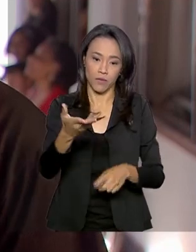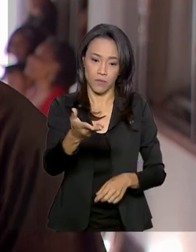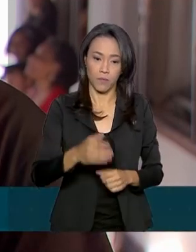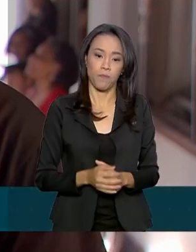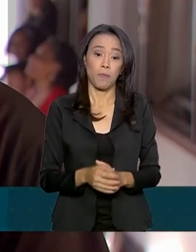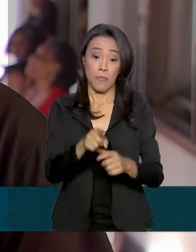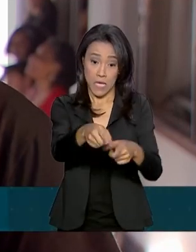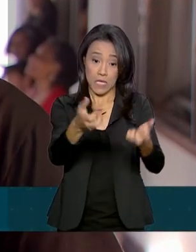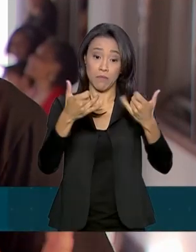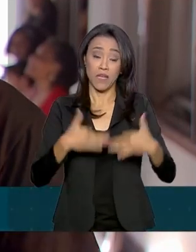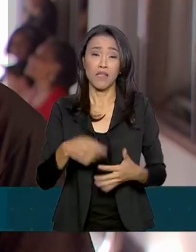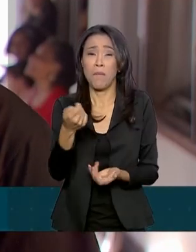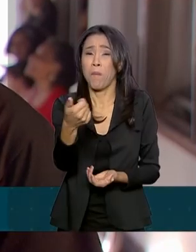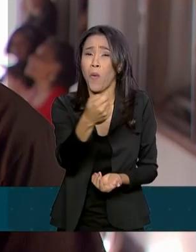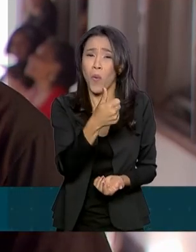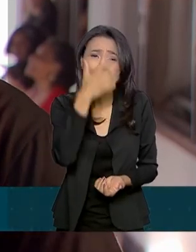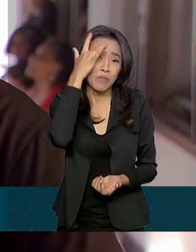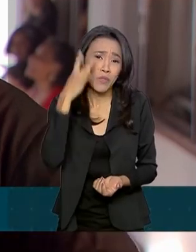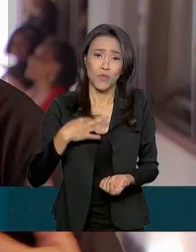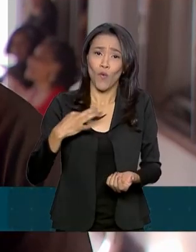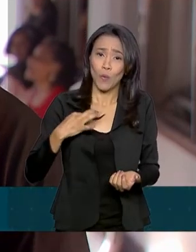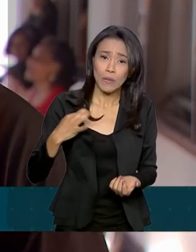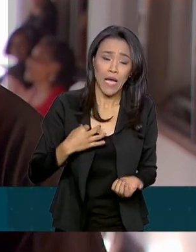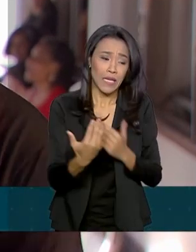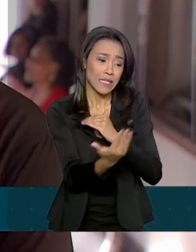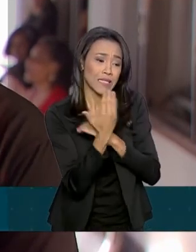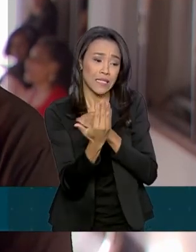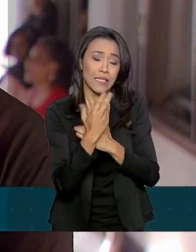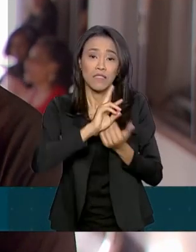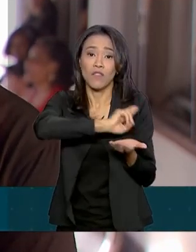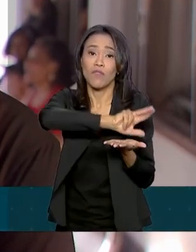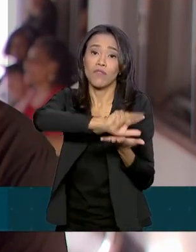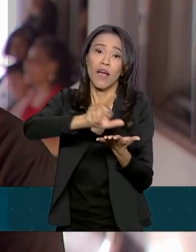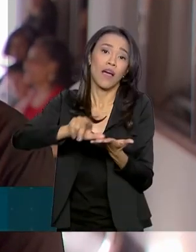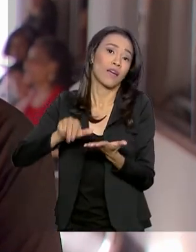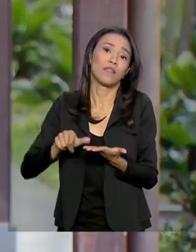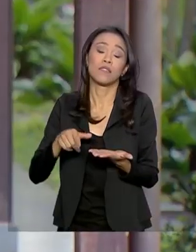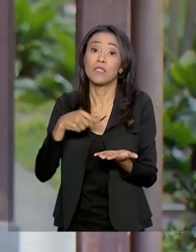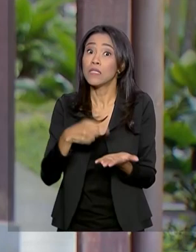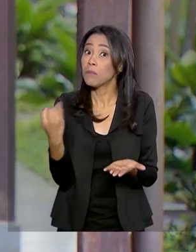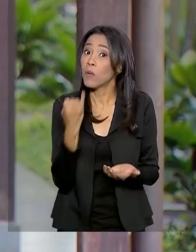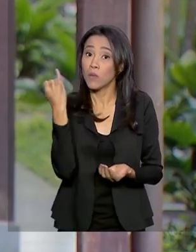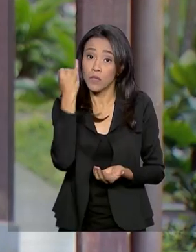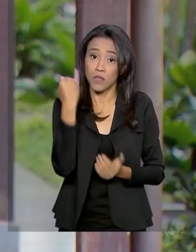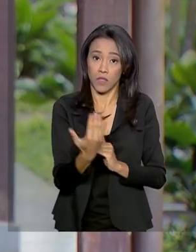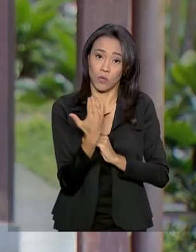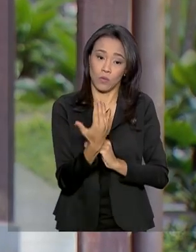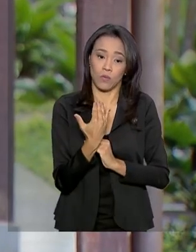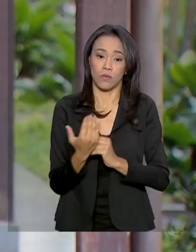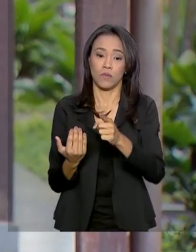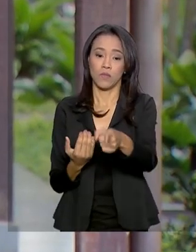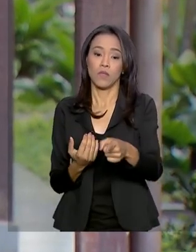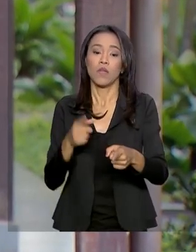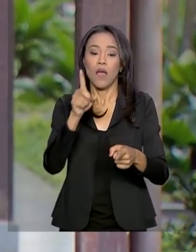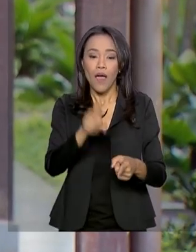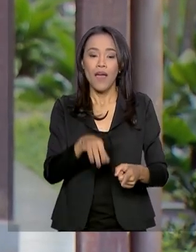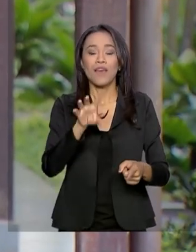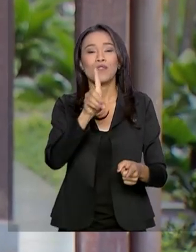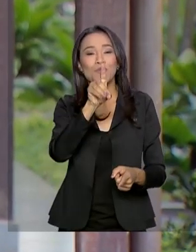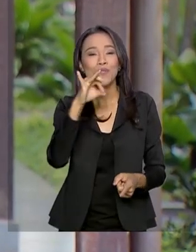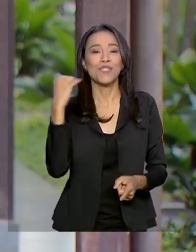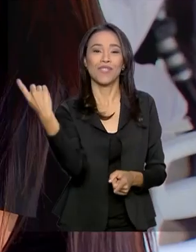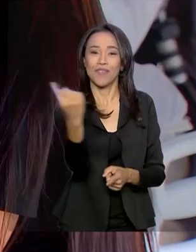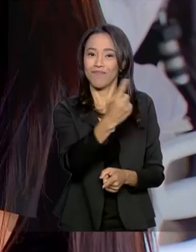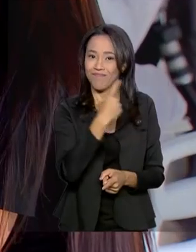é pouca. Então, nossos voluntários vêm para ajudar a gente em diversas áreas, que é muito importante para a gente. Como parte das ações do Dia Nacional do